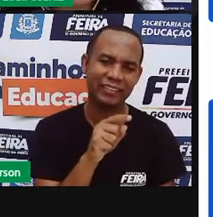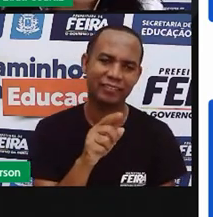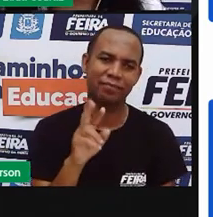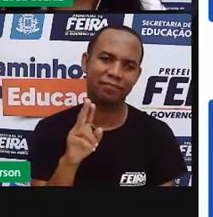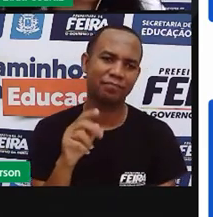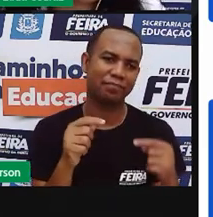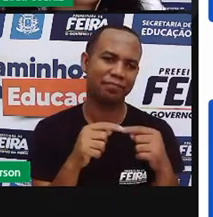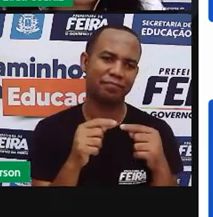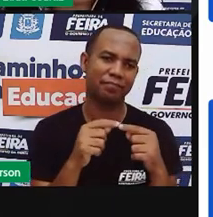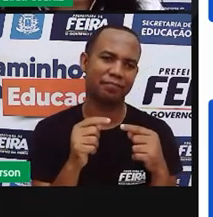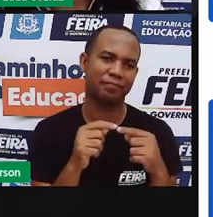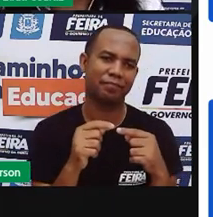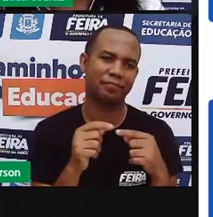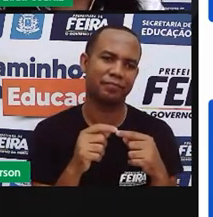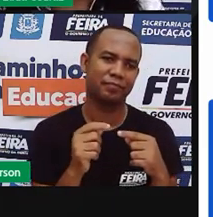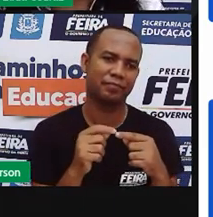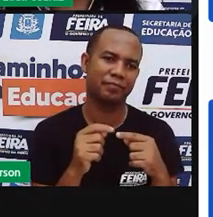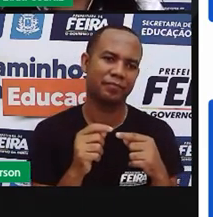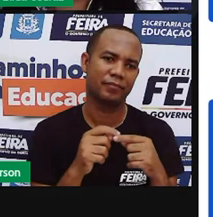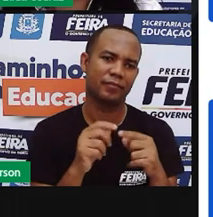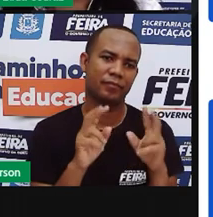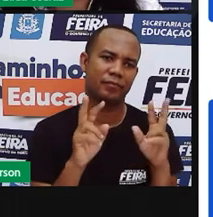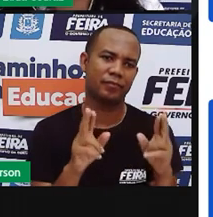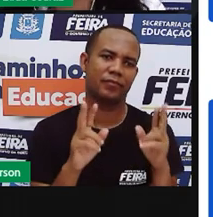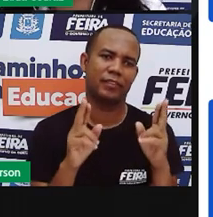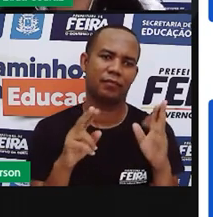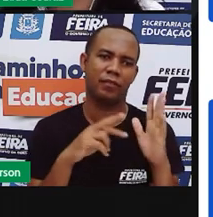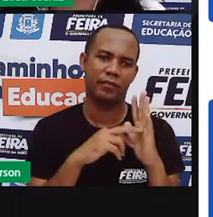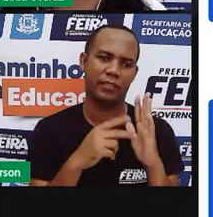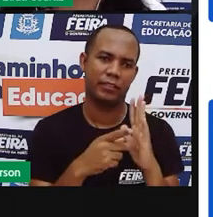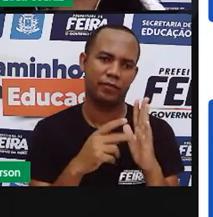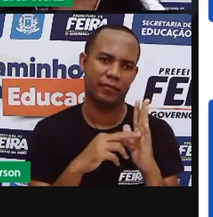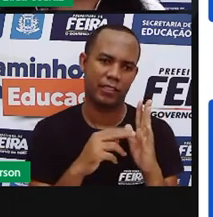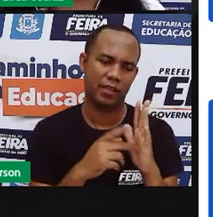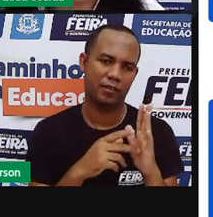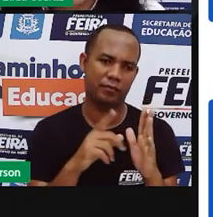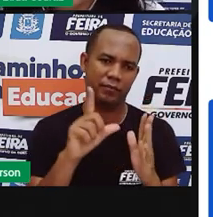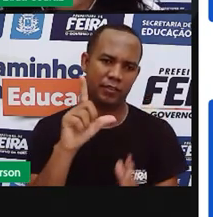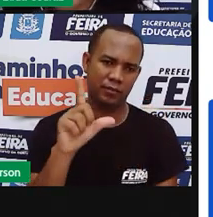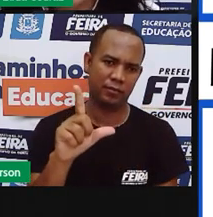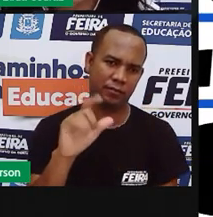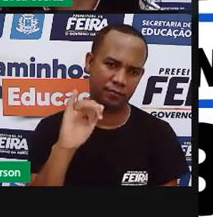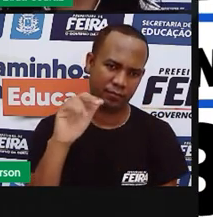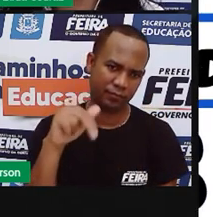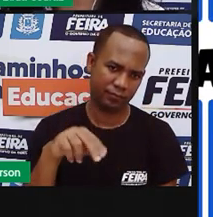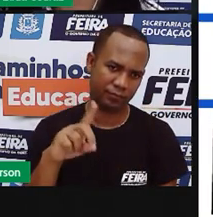linda, bela e bonita. São palavras que têm o mesmo significado.